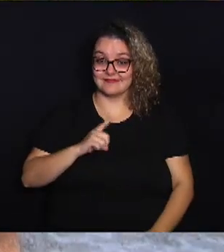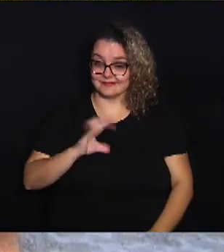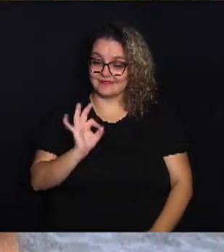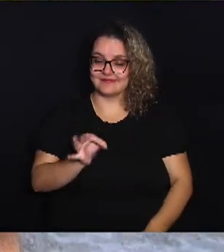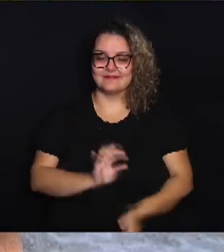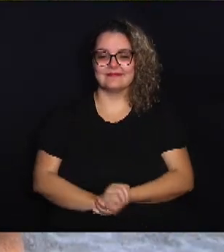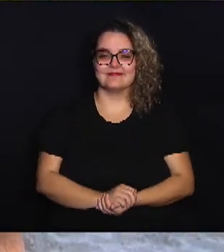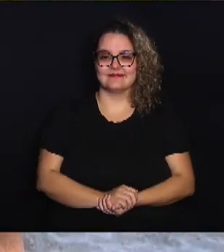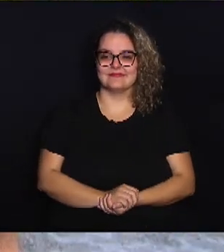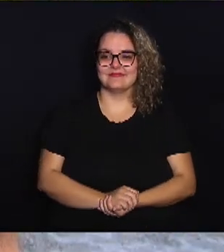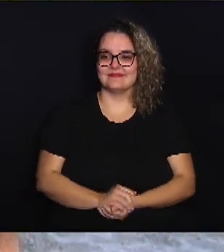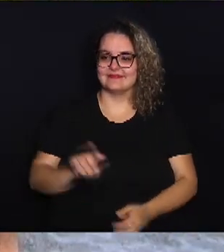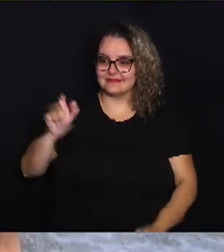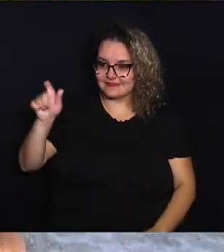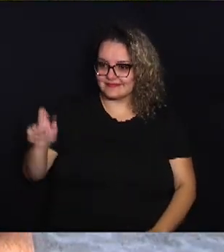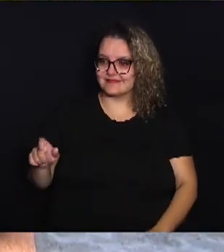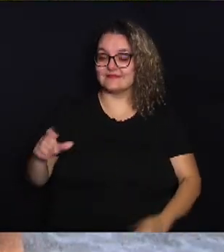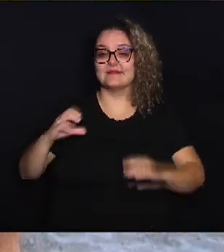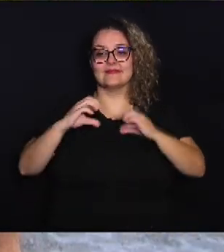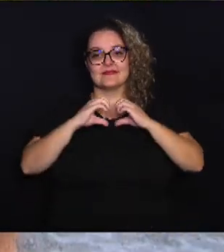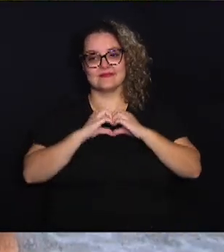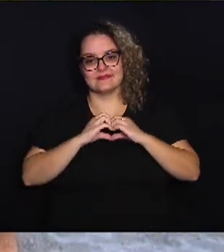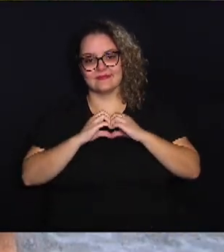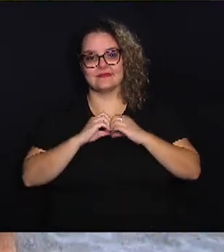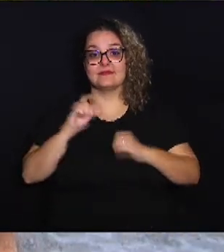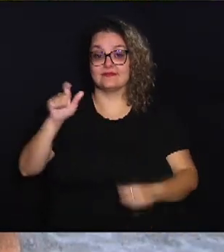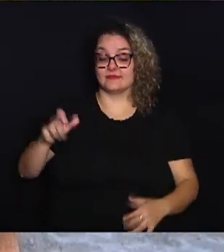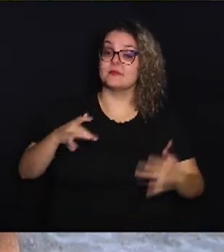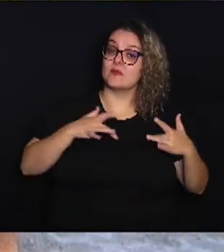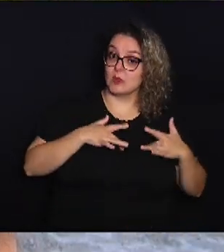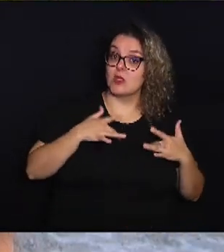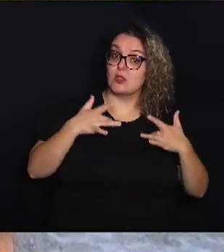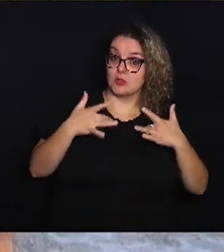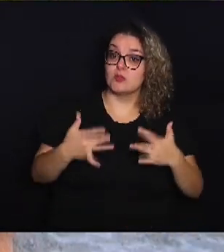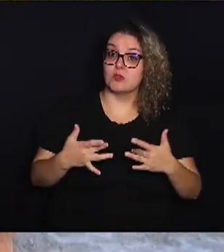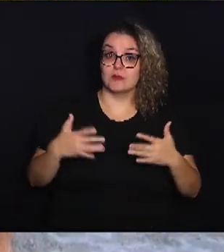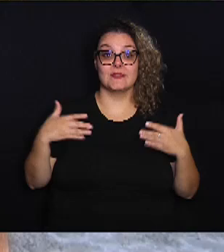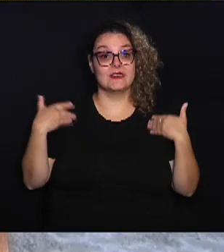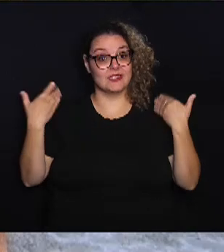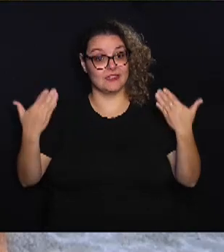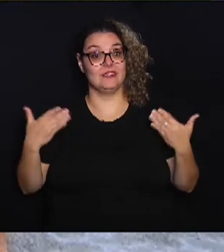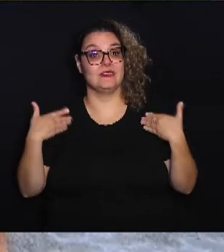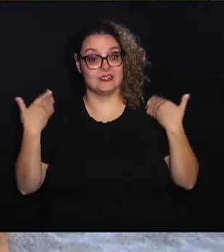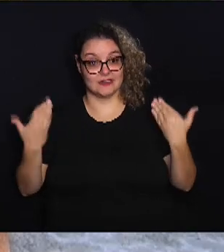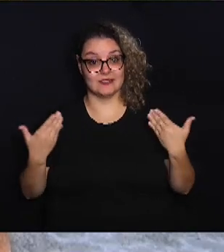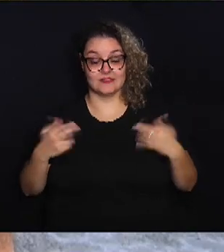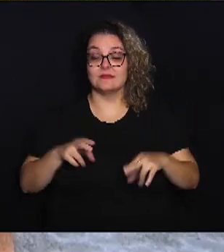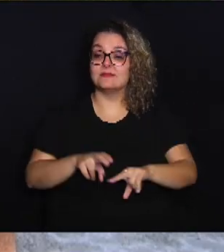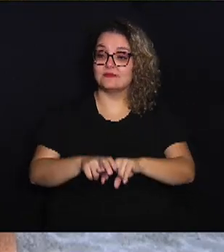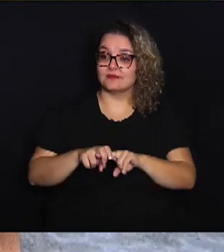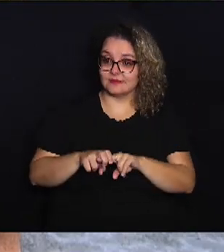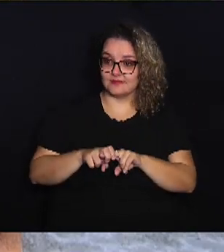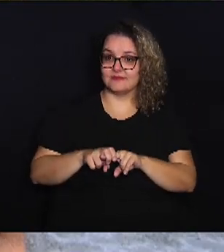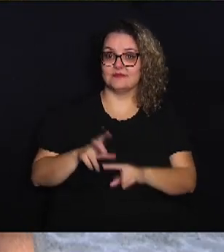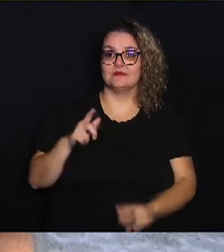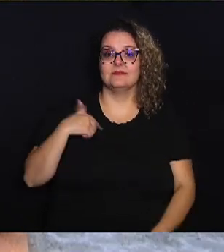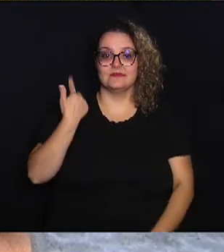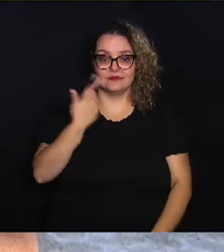Era uma companheira muito amiga, uma pessoa muito solidária, alegre, por isso, nós